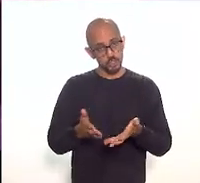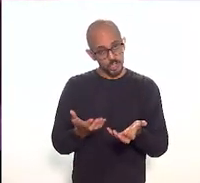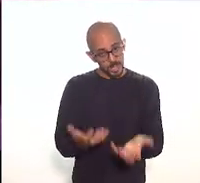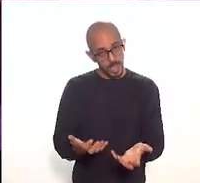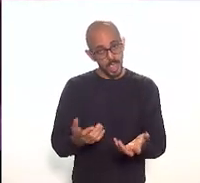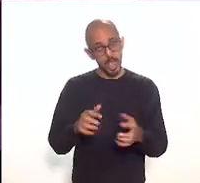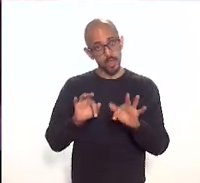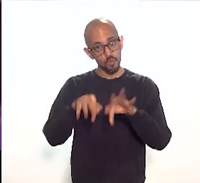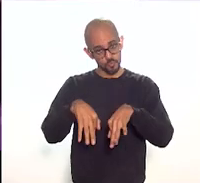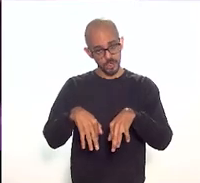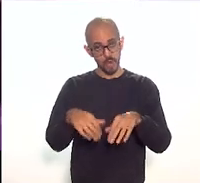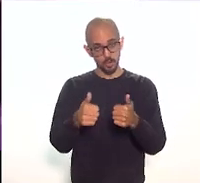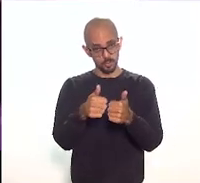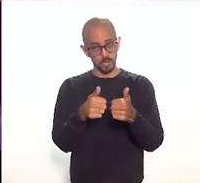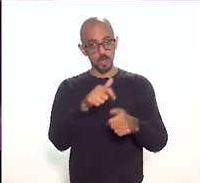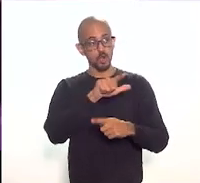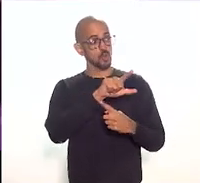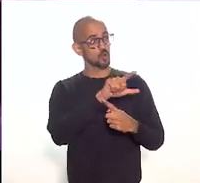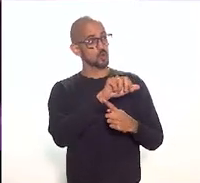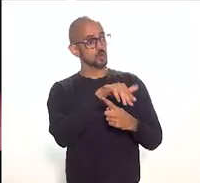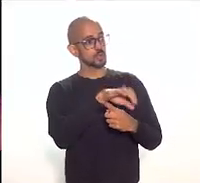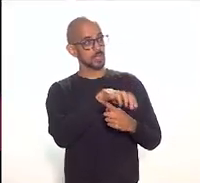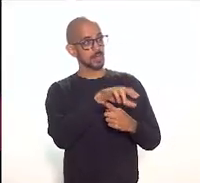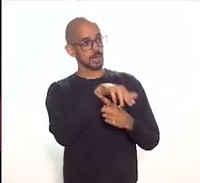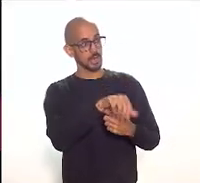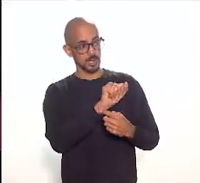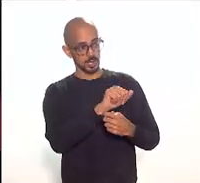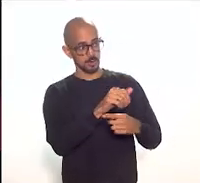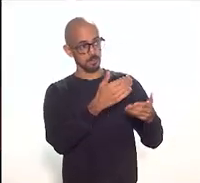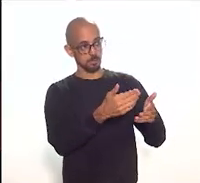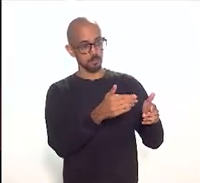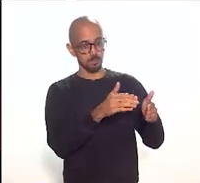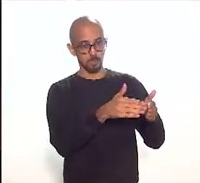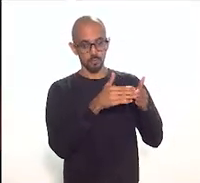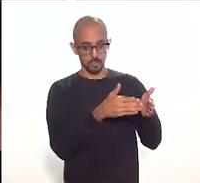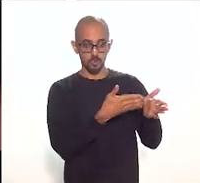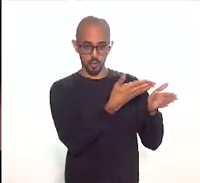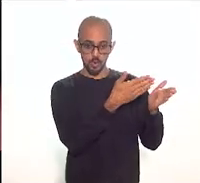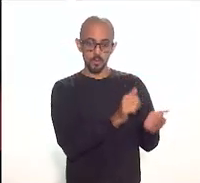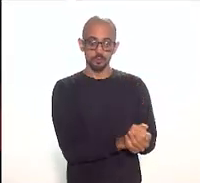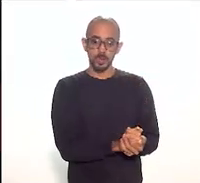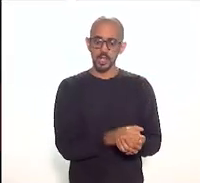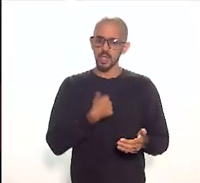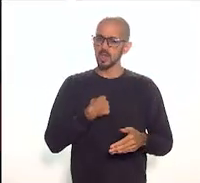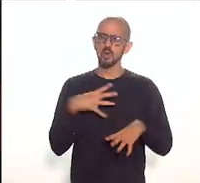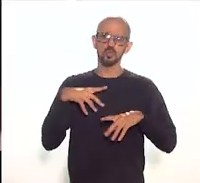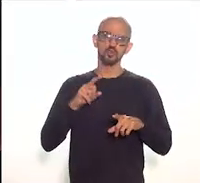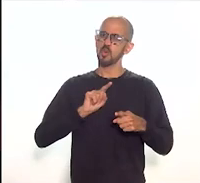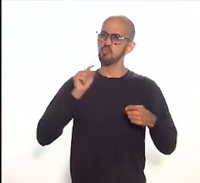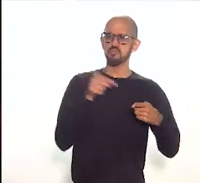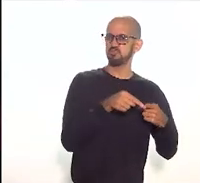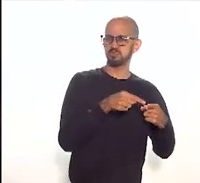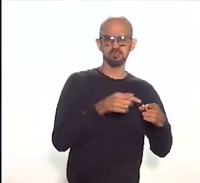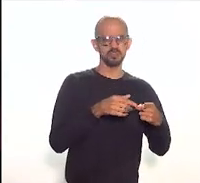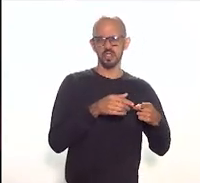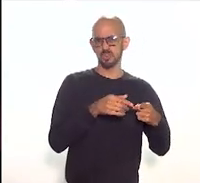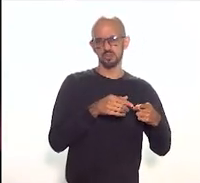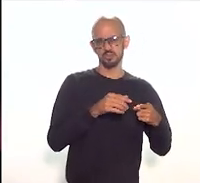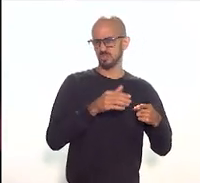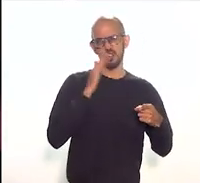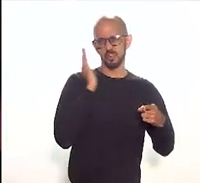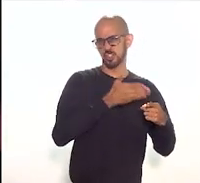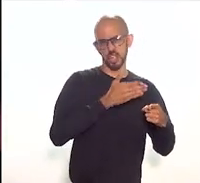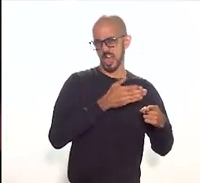Luciene a palavra é sua então eu sou muito objetiva eu li o projeto com muita atenção conheço a ideia